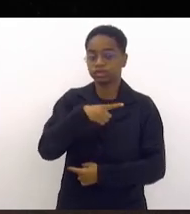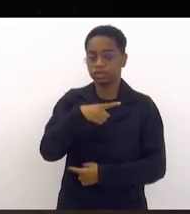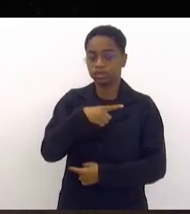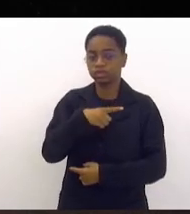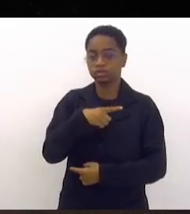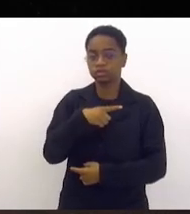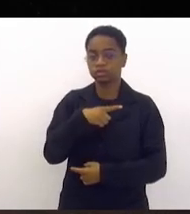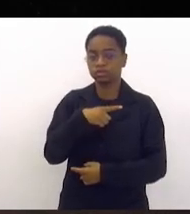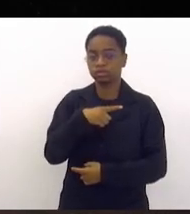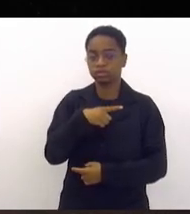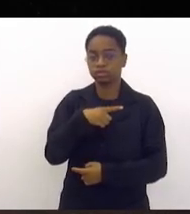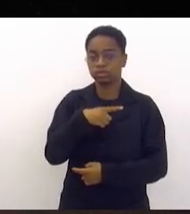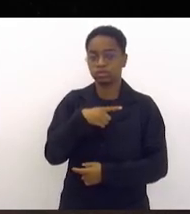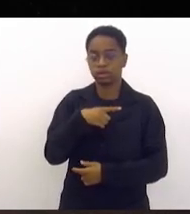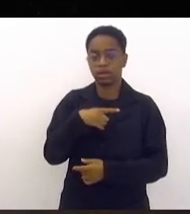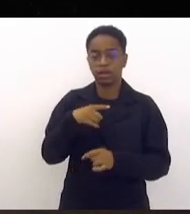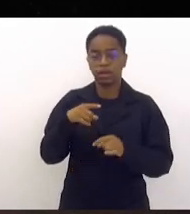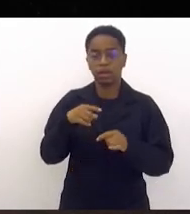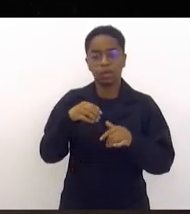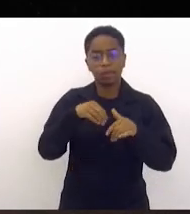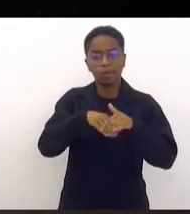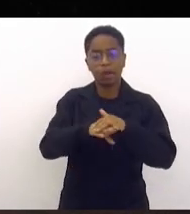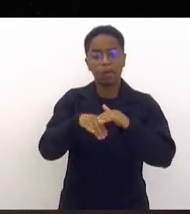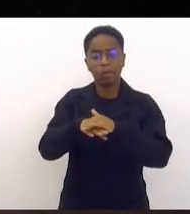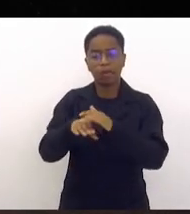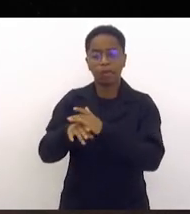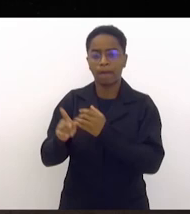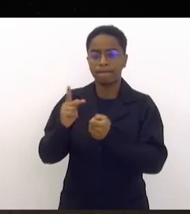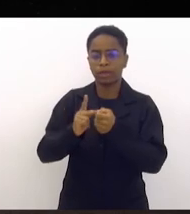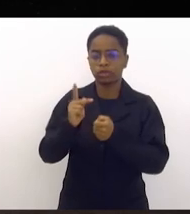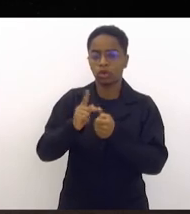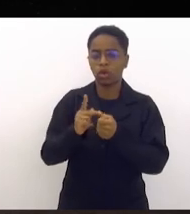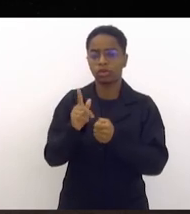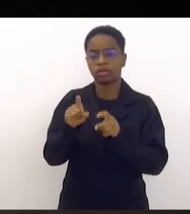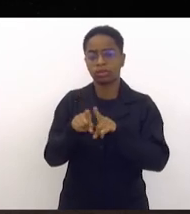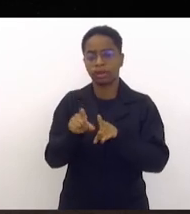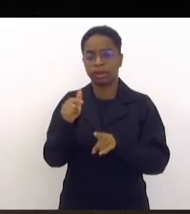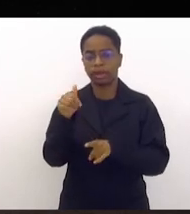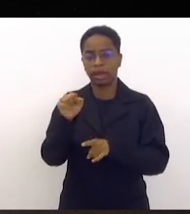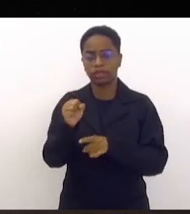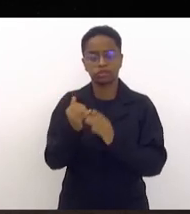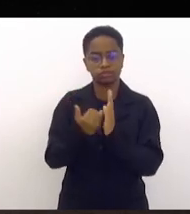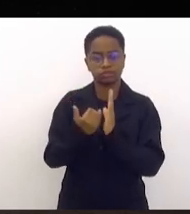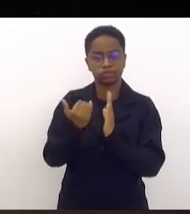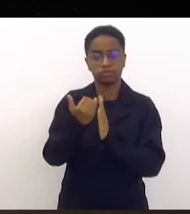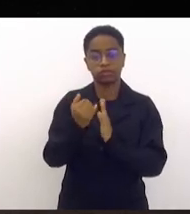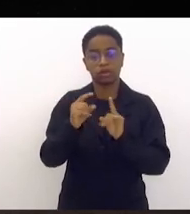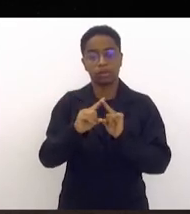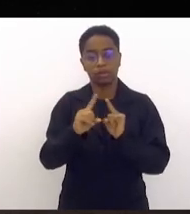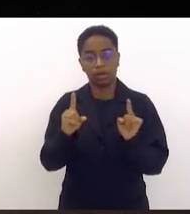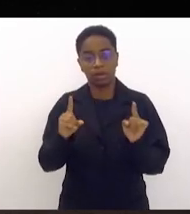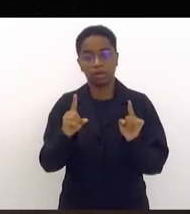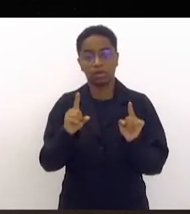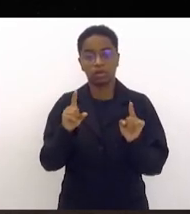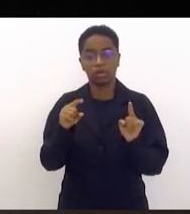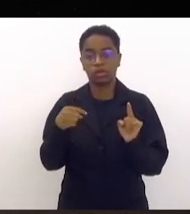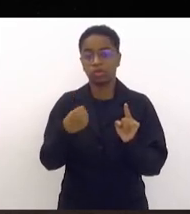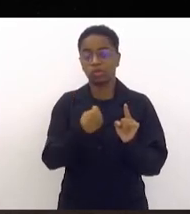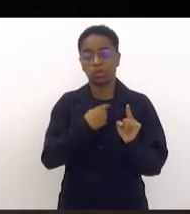jazidas enormes de petróleo e de gás. E isso está sendo muito mal